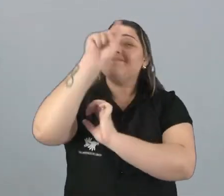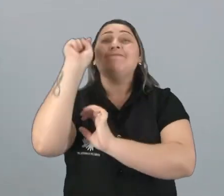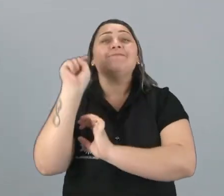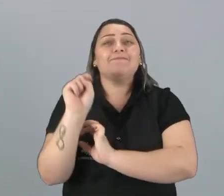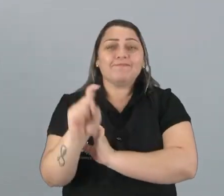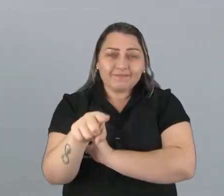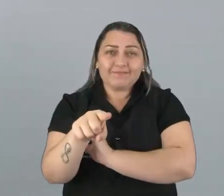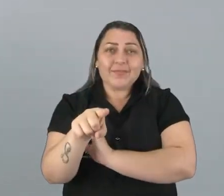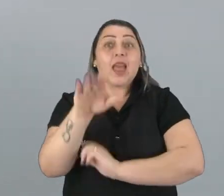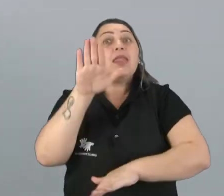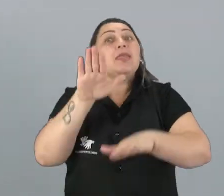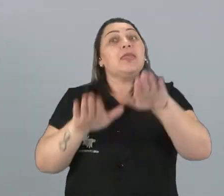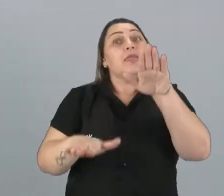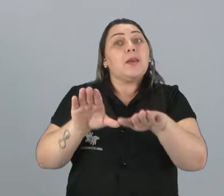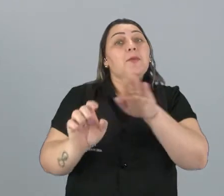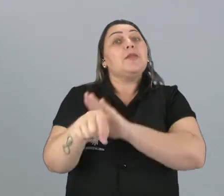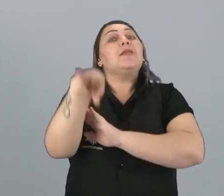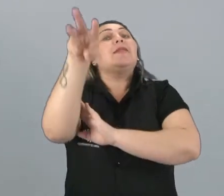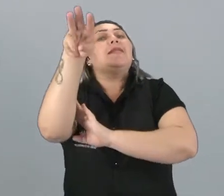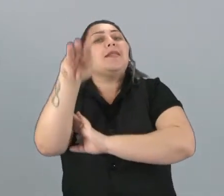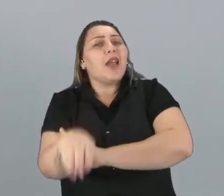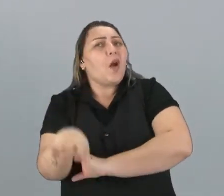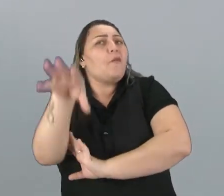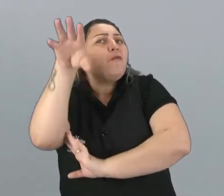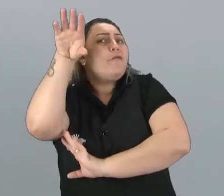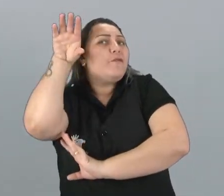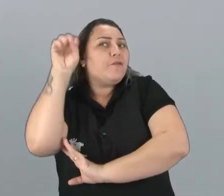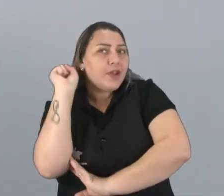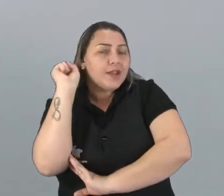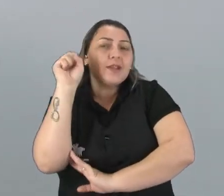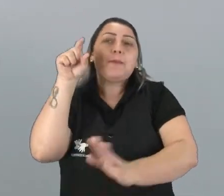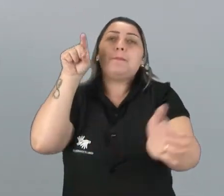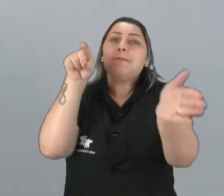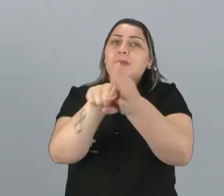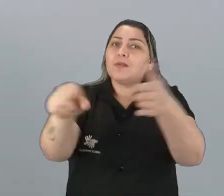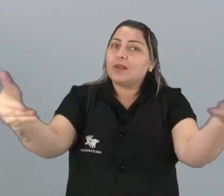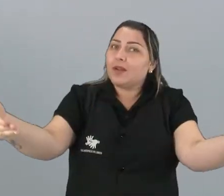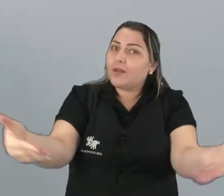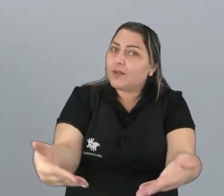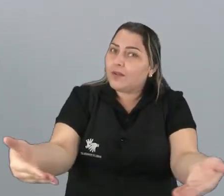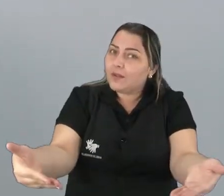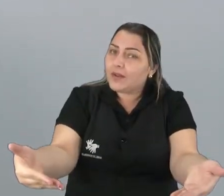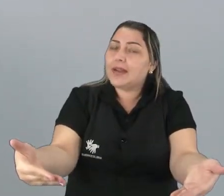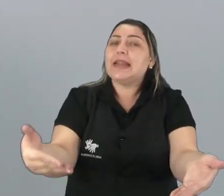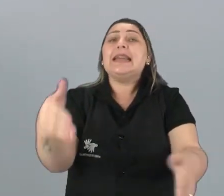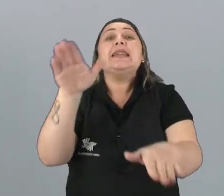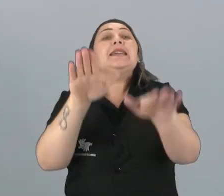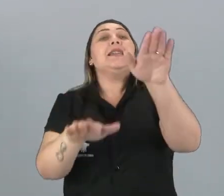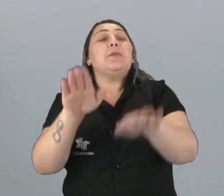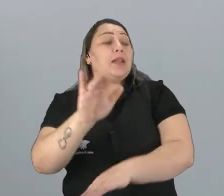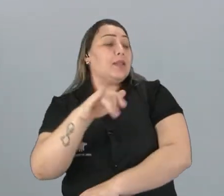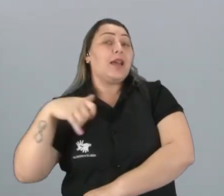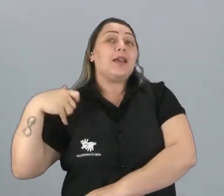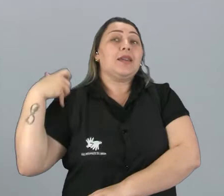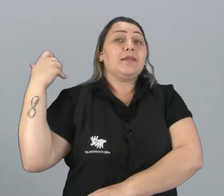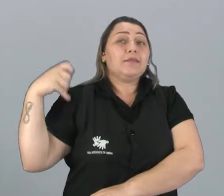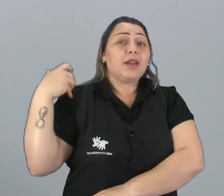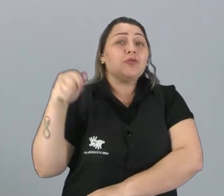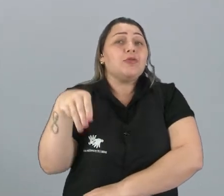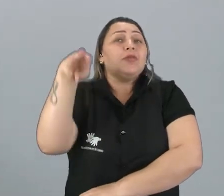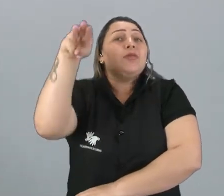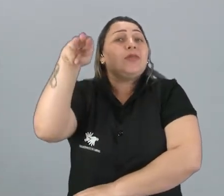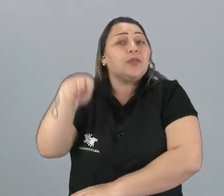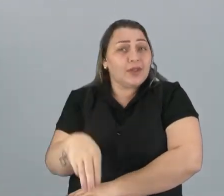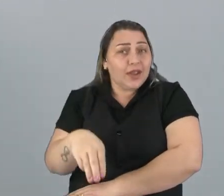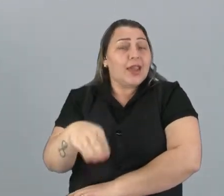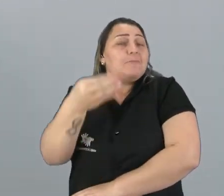depende de quem está ouvindo essa pergunta agora, depende da idade de quem está